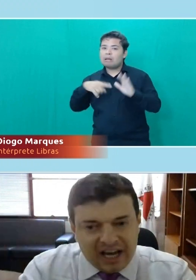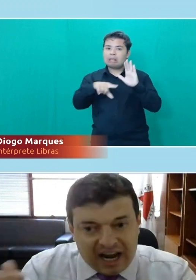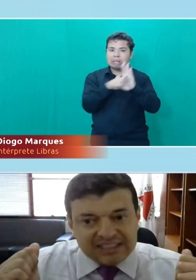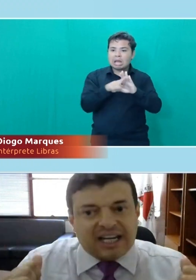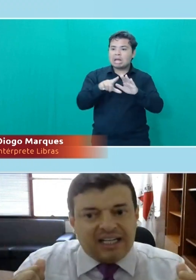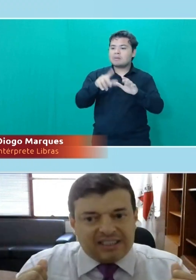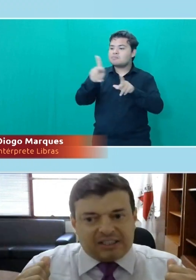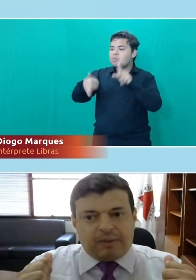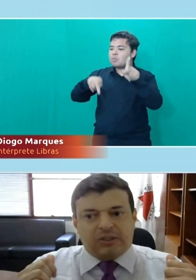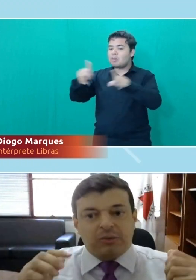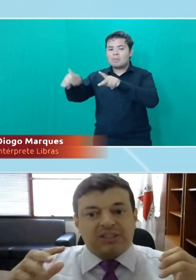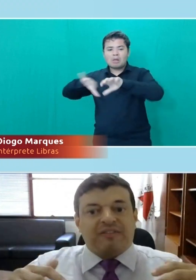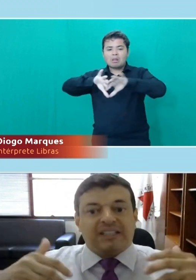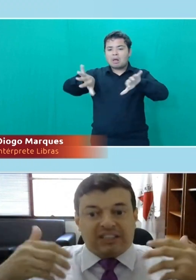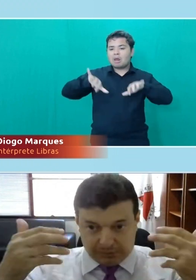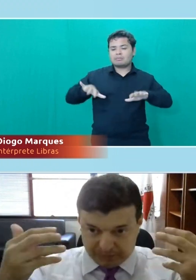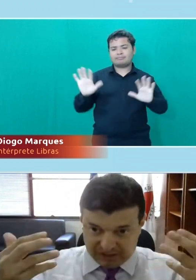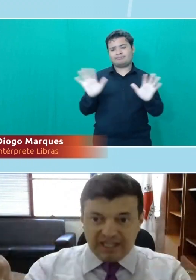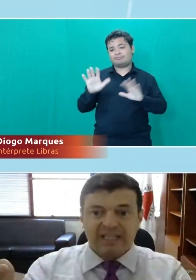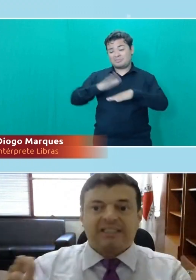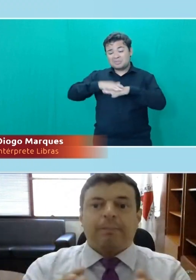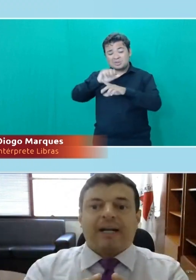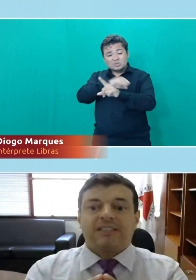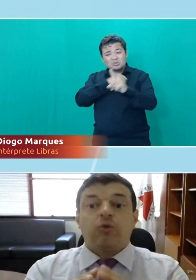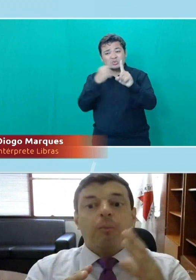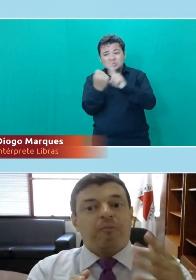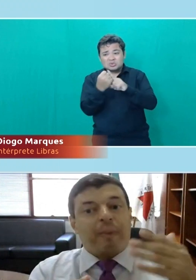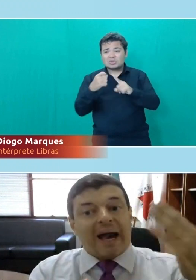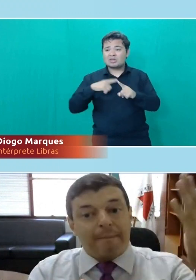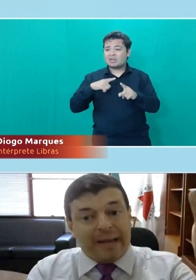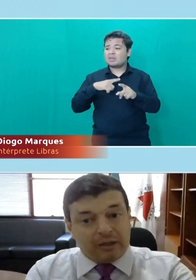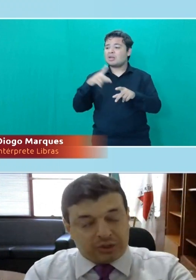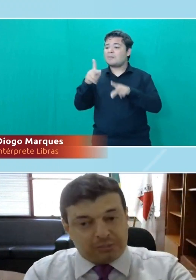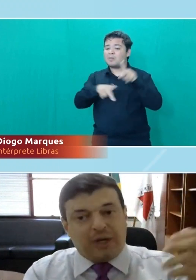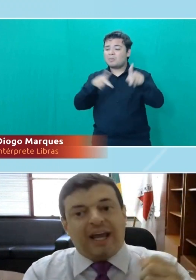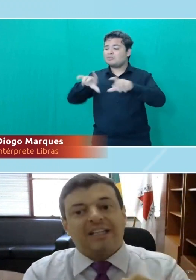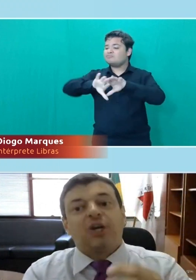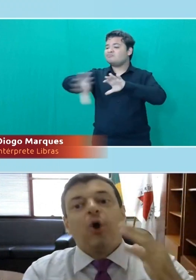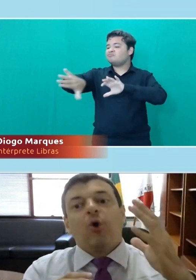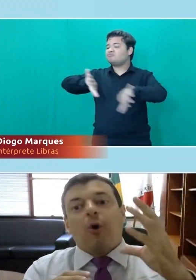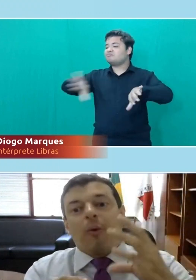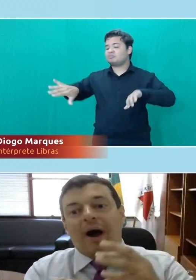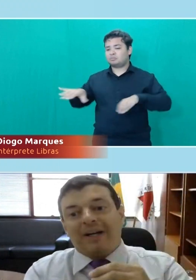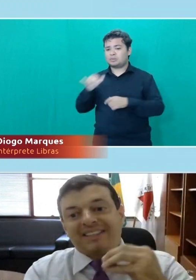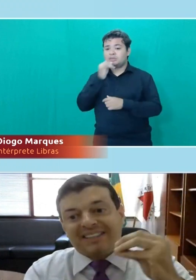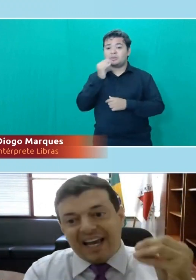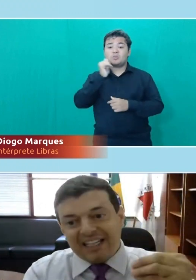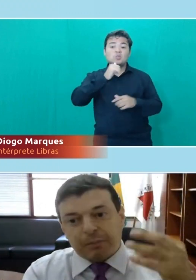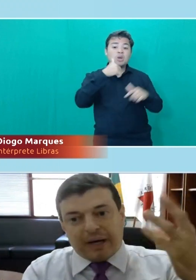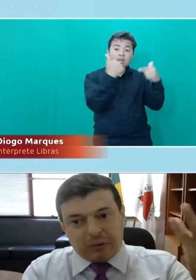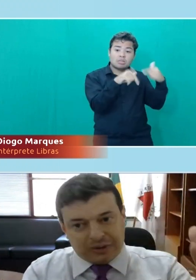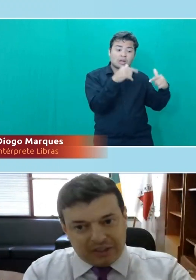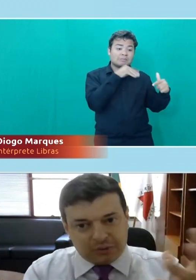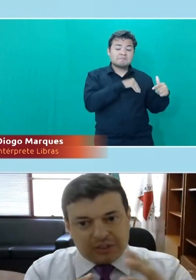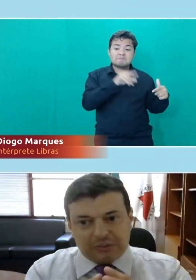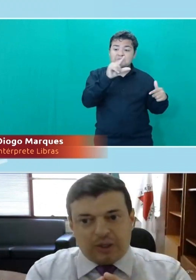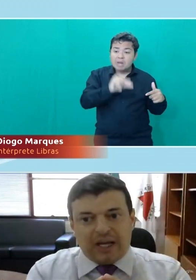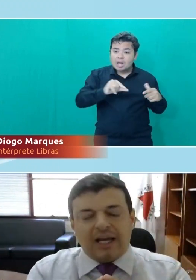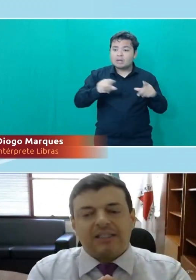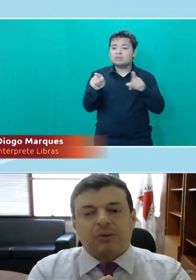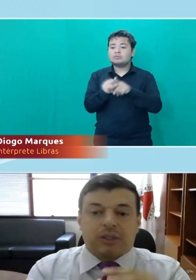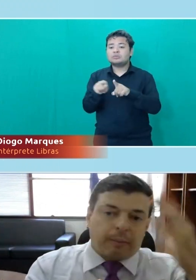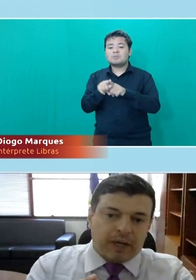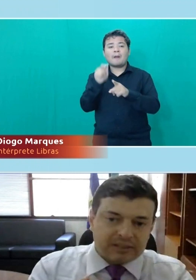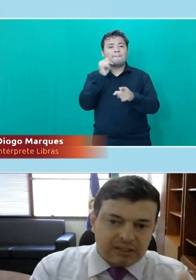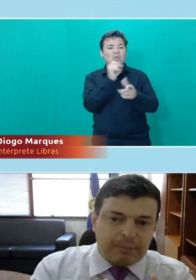que racializa as pessoas, que faz esse tipo de separação, como paga menos as mulheres, como há uma série de preconceitos contra